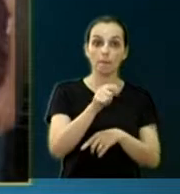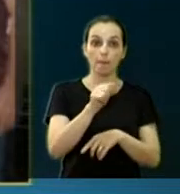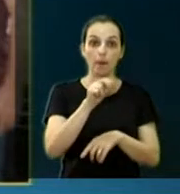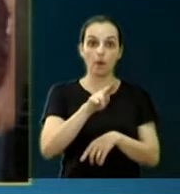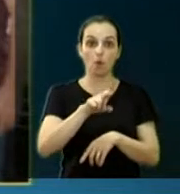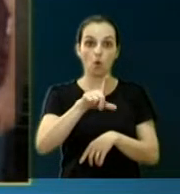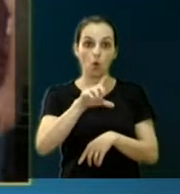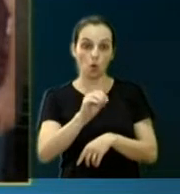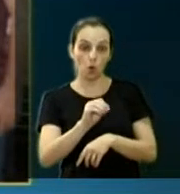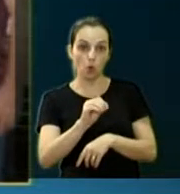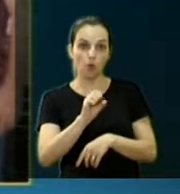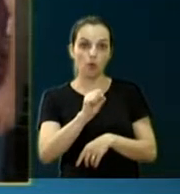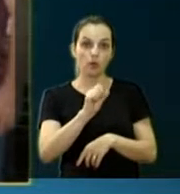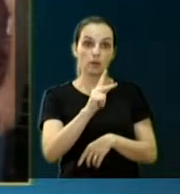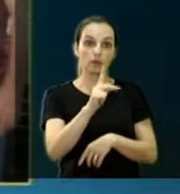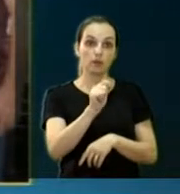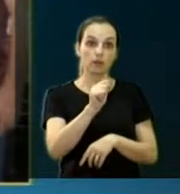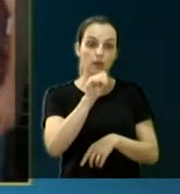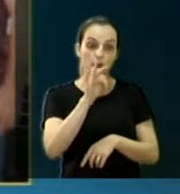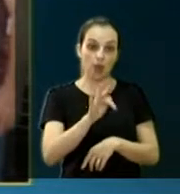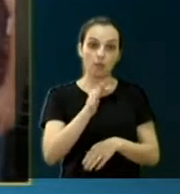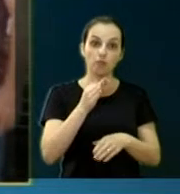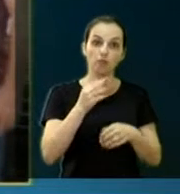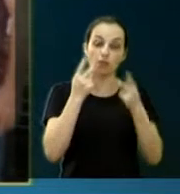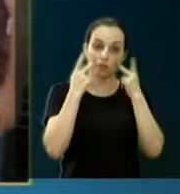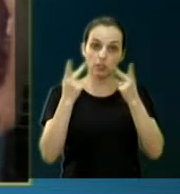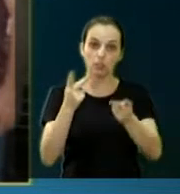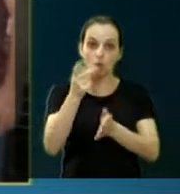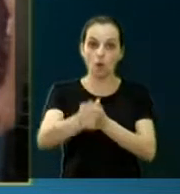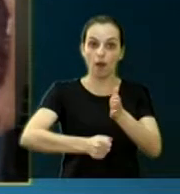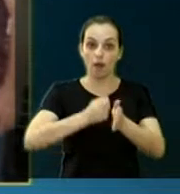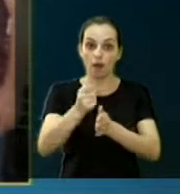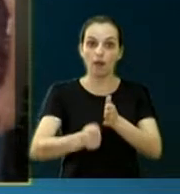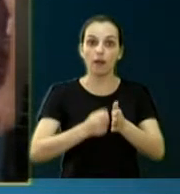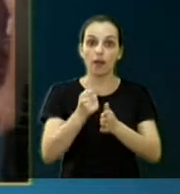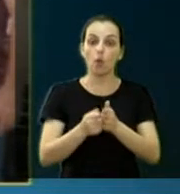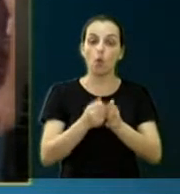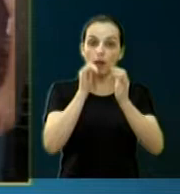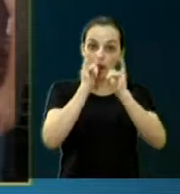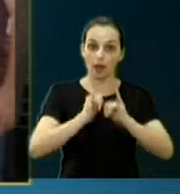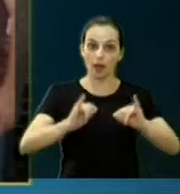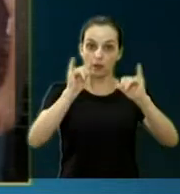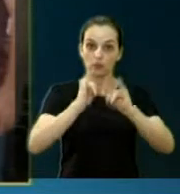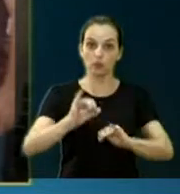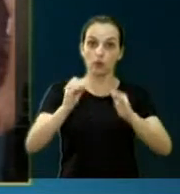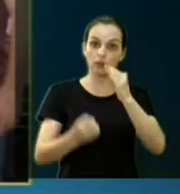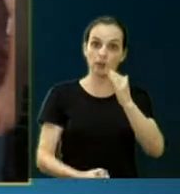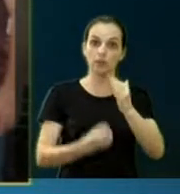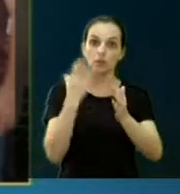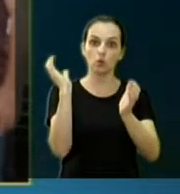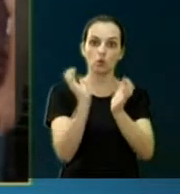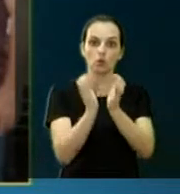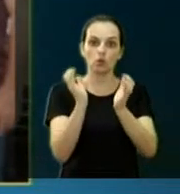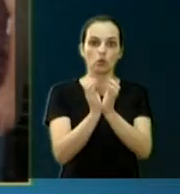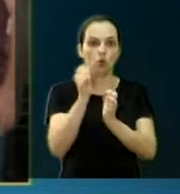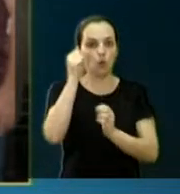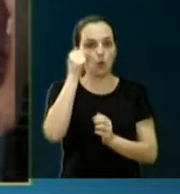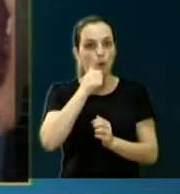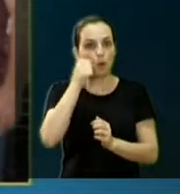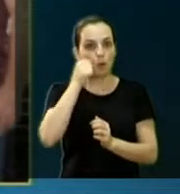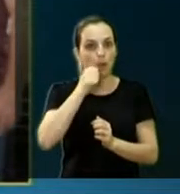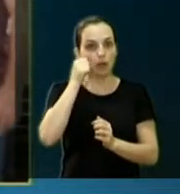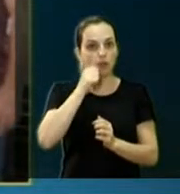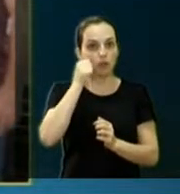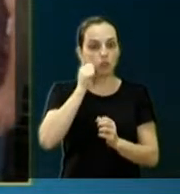Fiesp e do SESI, que visitou Araraquara no dia 23. Anunciou aí a criação da equipe feminina profissional de basquete, patrocinada pelo